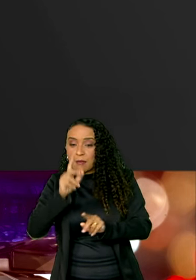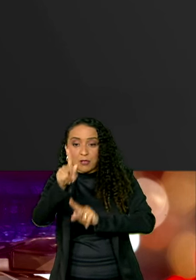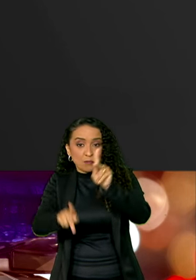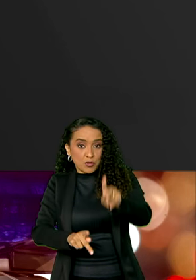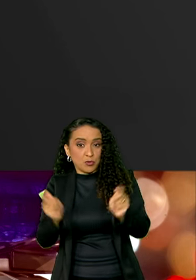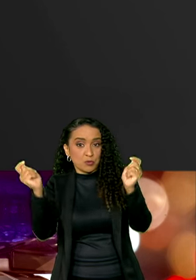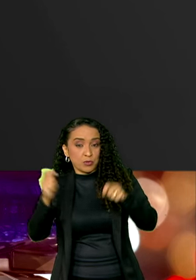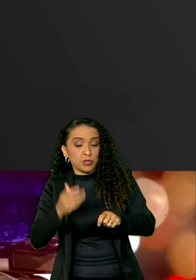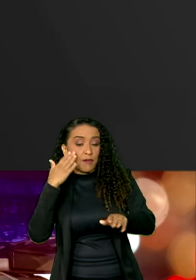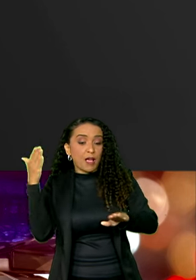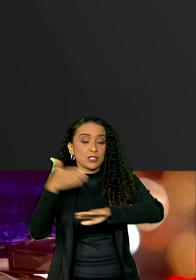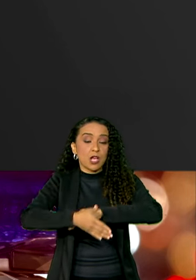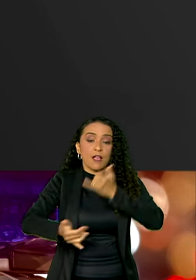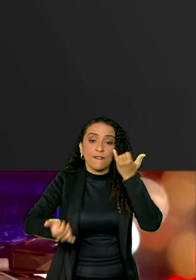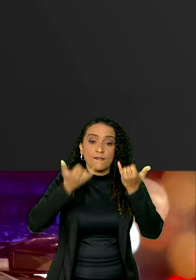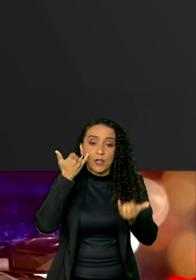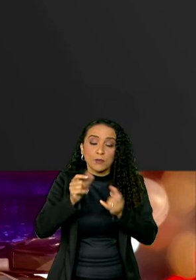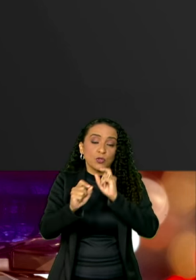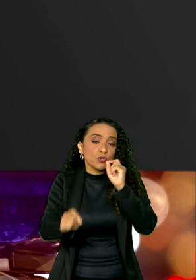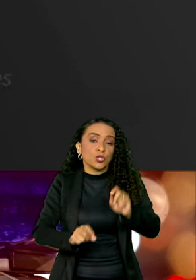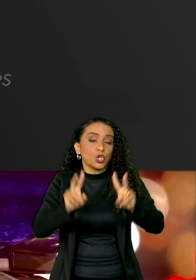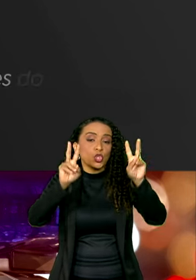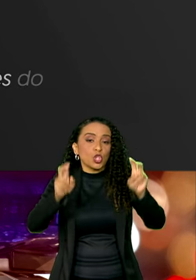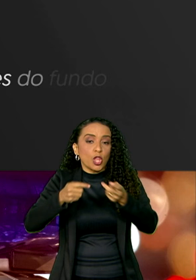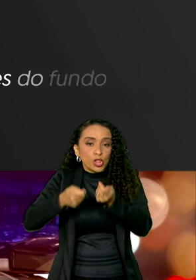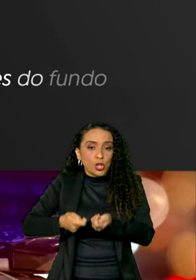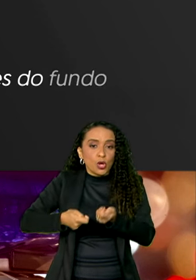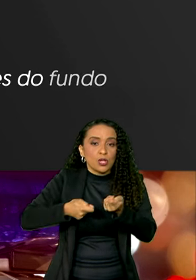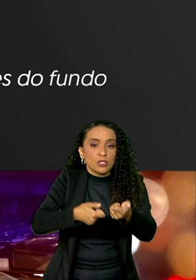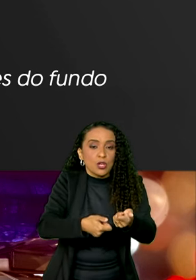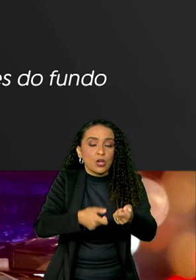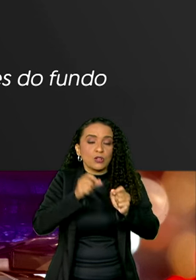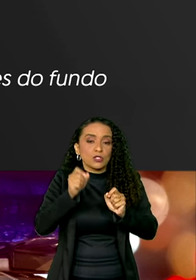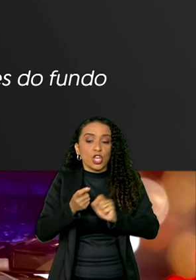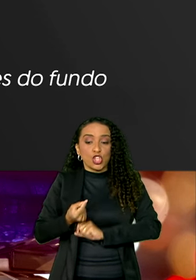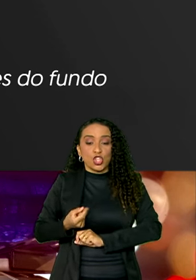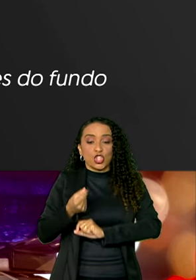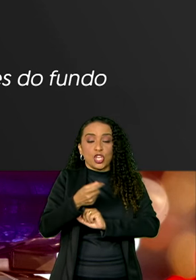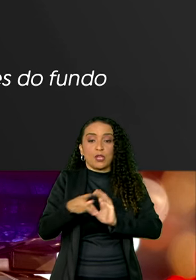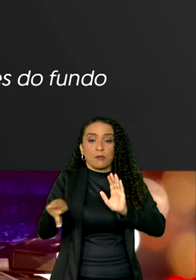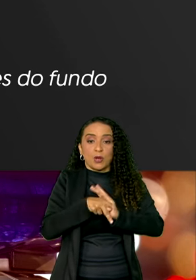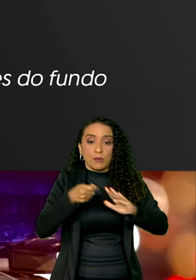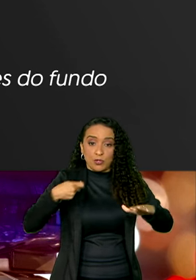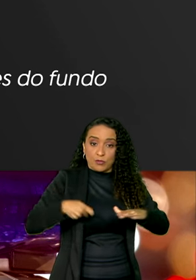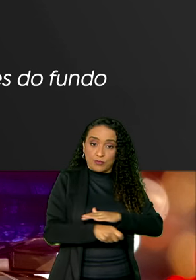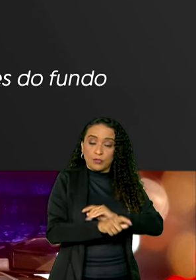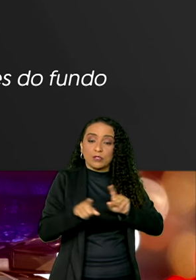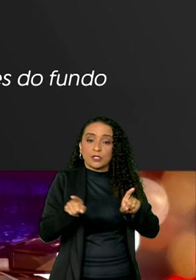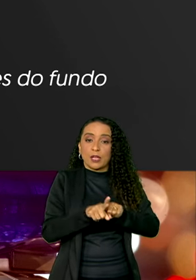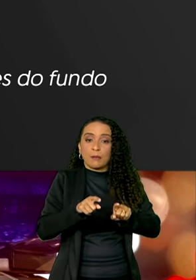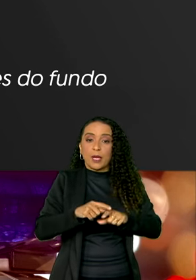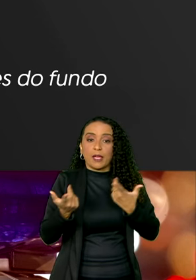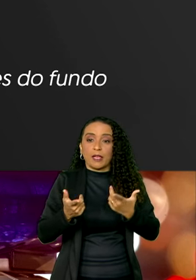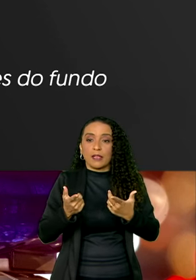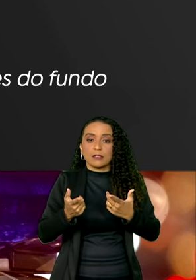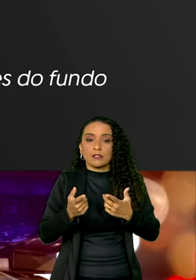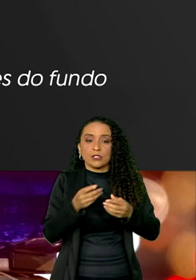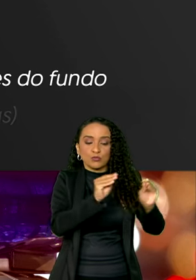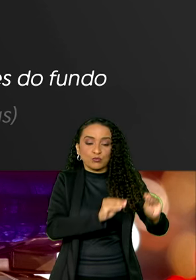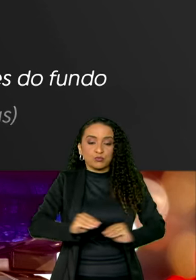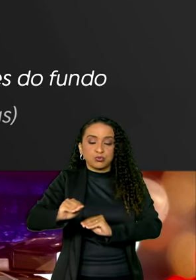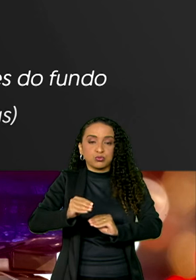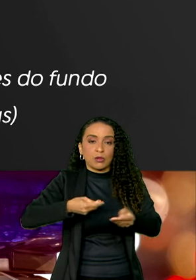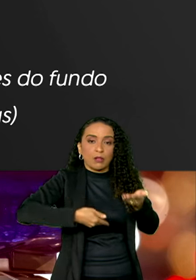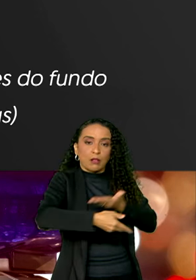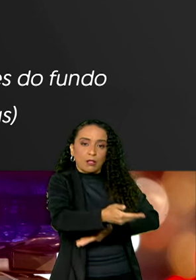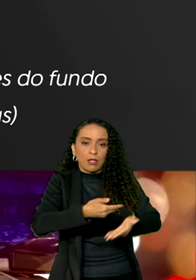terá acesso às informações sobre doações feitas com os valores do fundo e das operações cujas